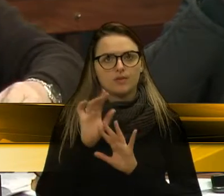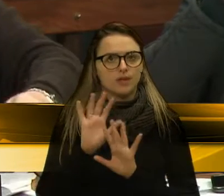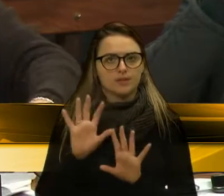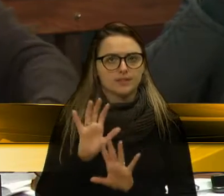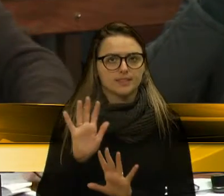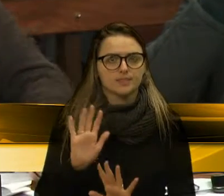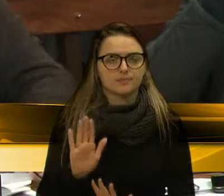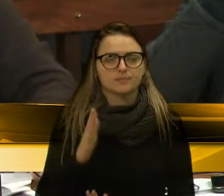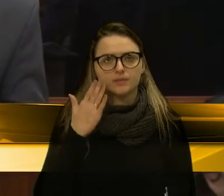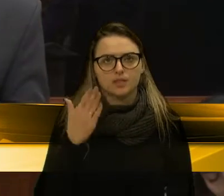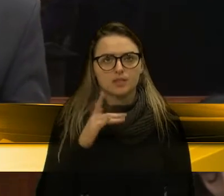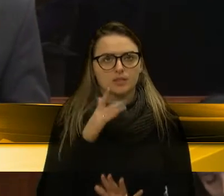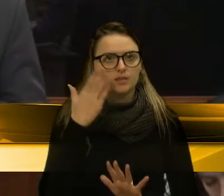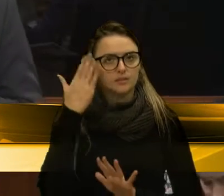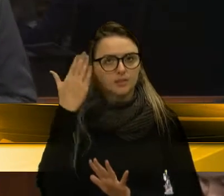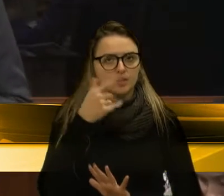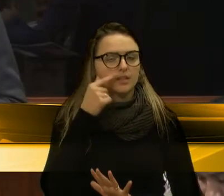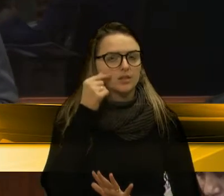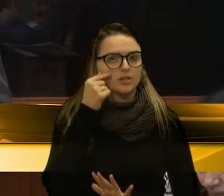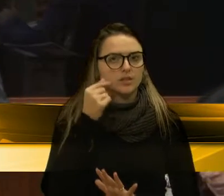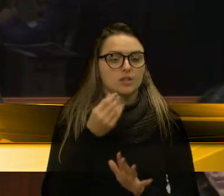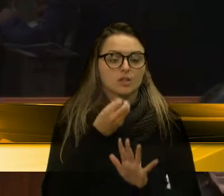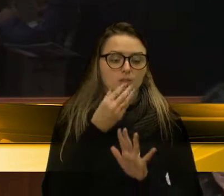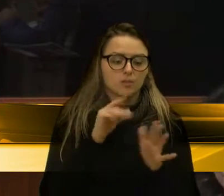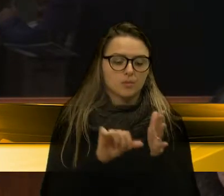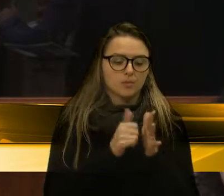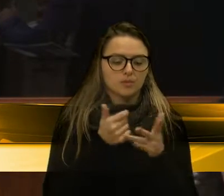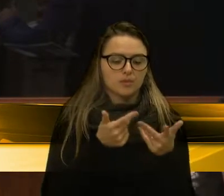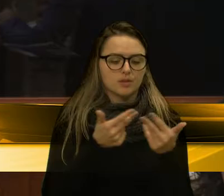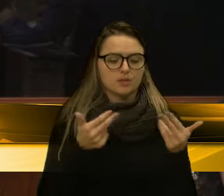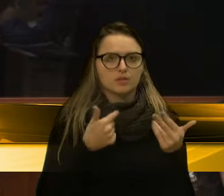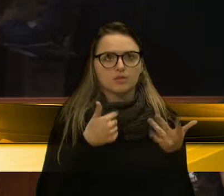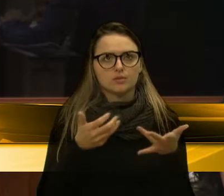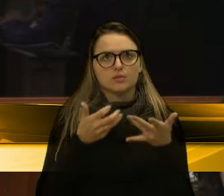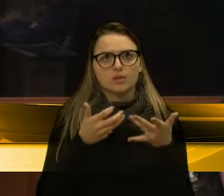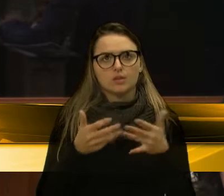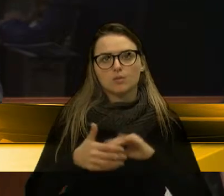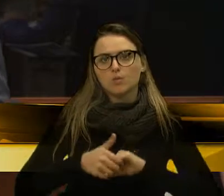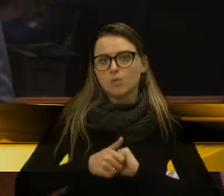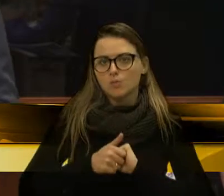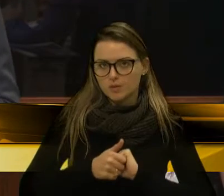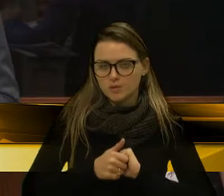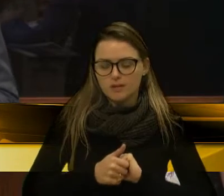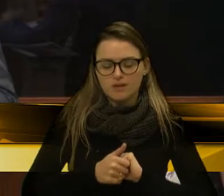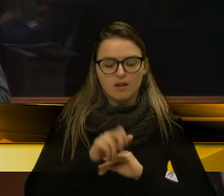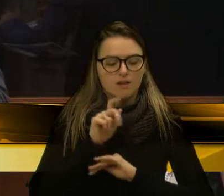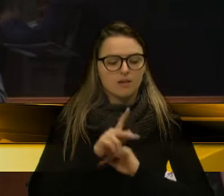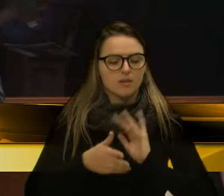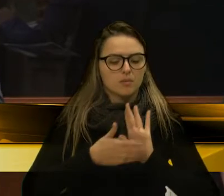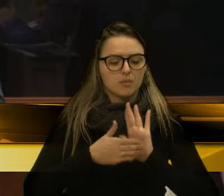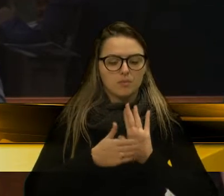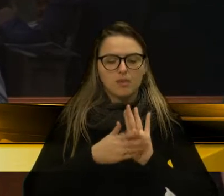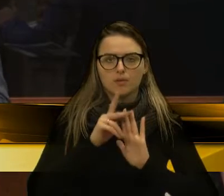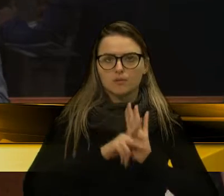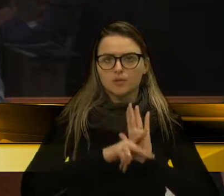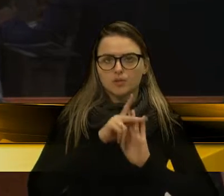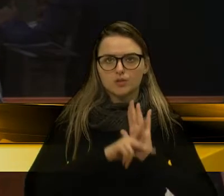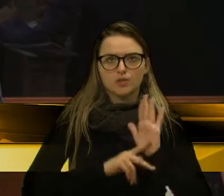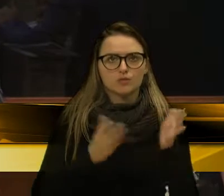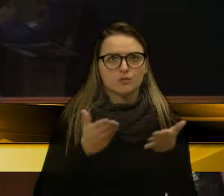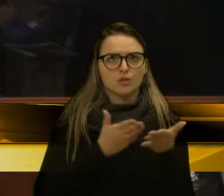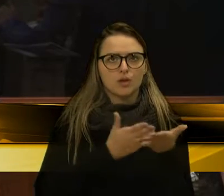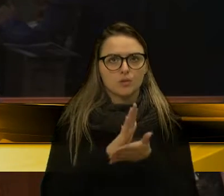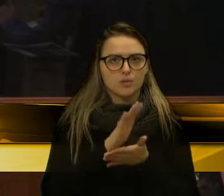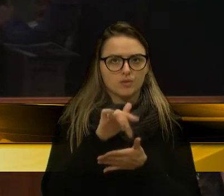Obrigado, vereador. Obrigado, vereador Friça. Bom, primeiro eu quero cumprimentar aqui os autores, pelo excelente projeto que já foi aprovado por essa